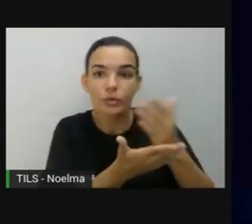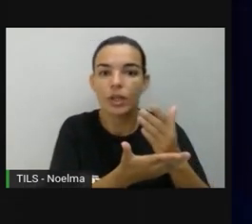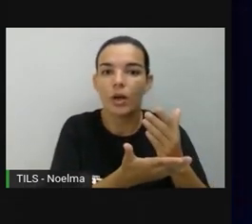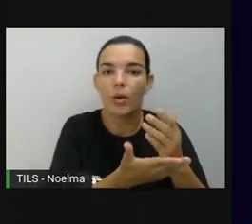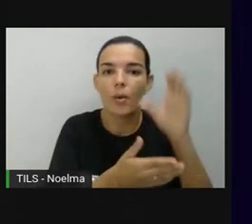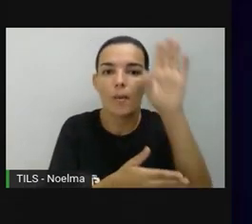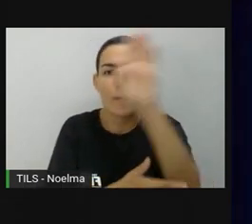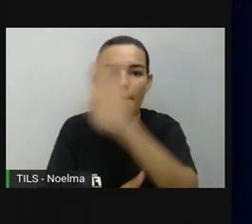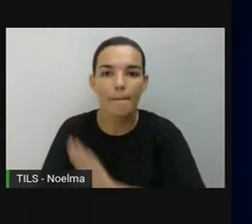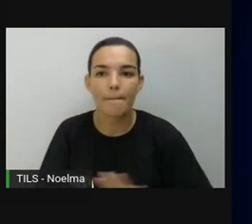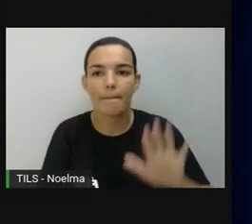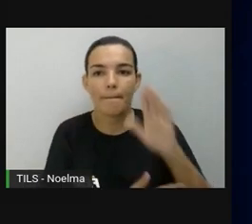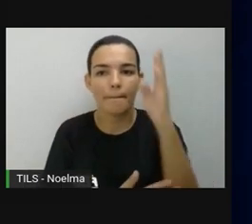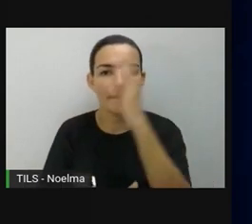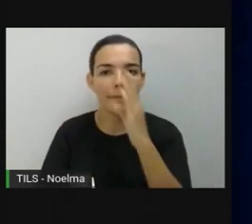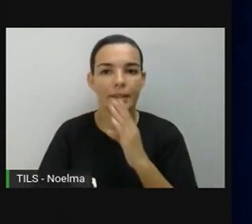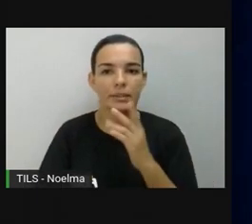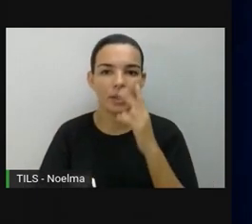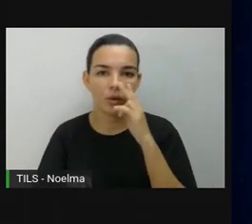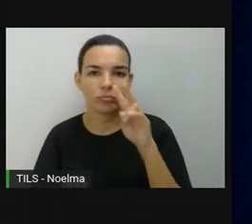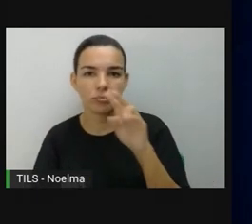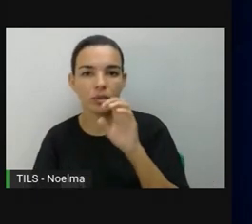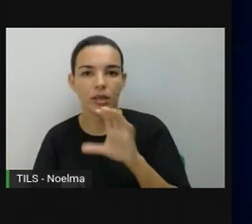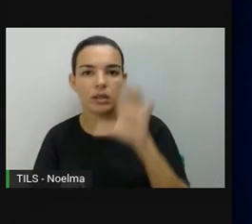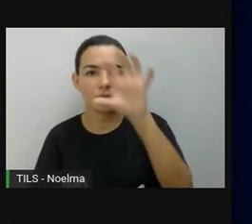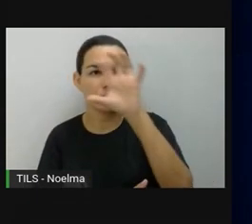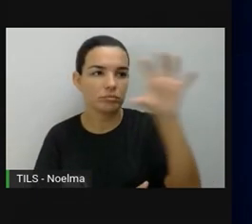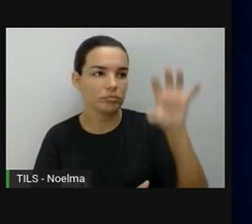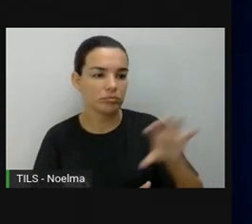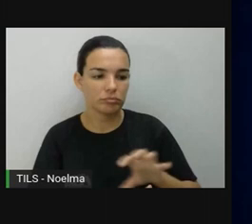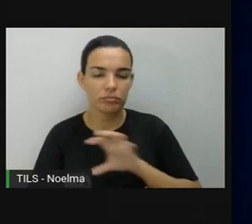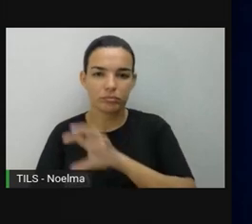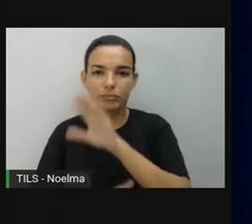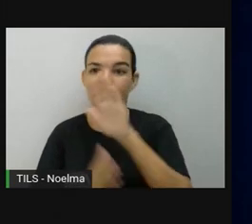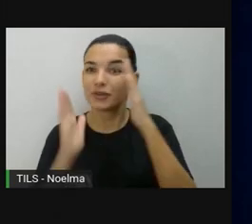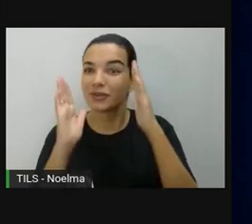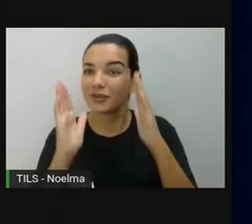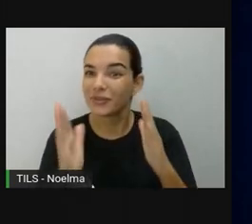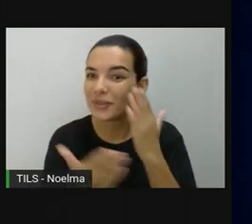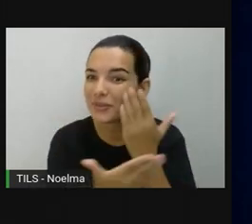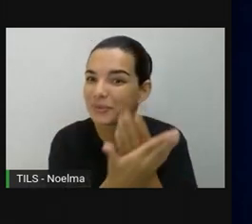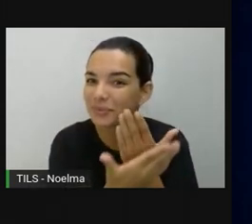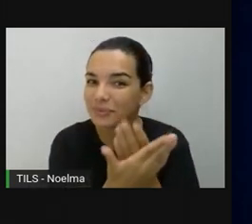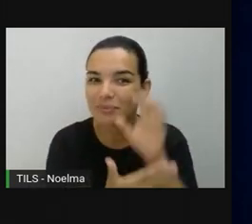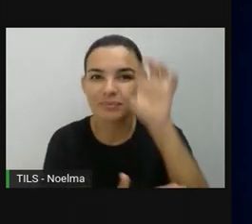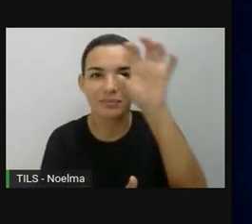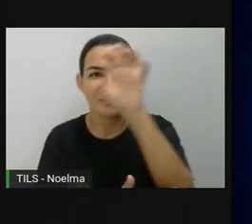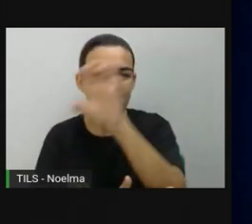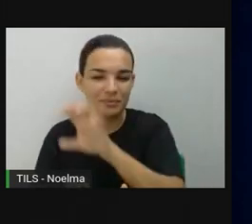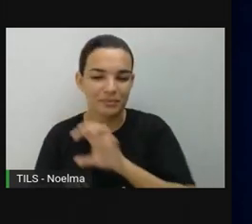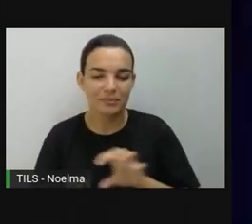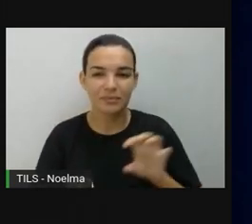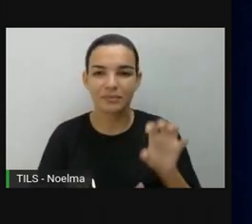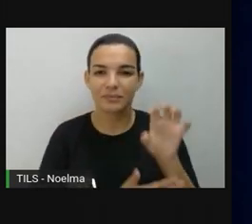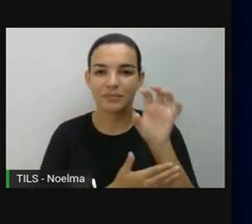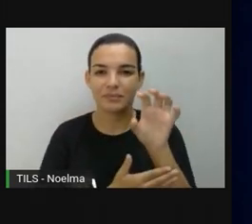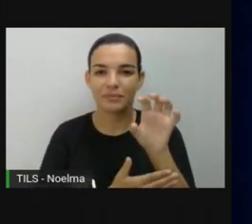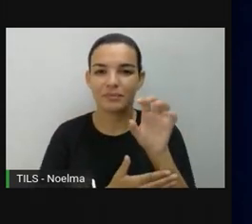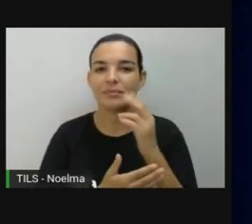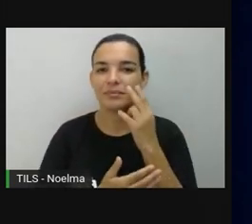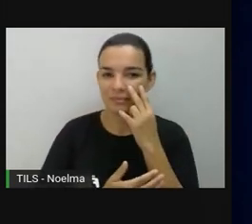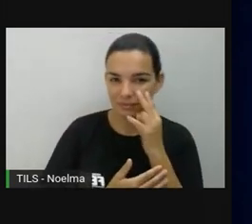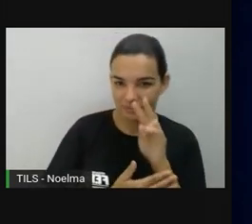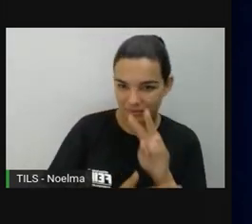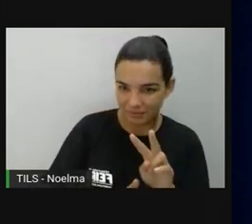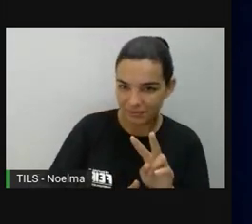regiões. Região norte, região nordeste, região centro-oeste, região sudeste